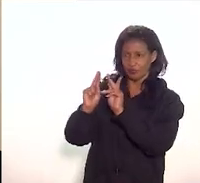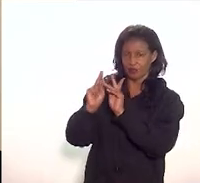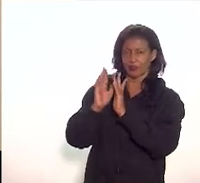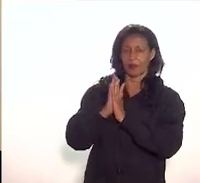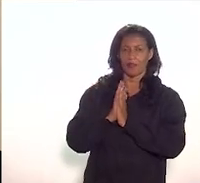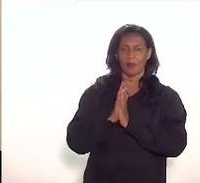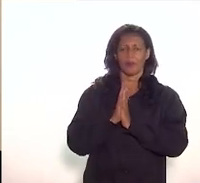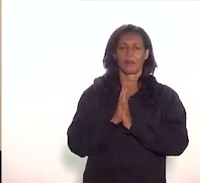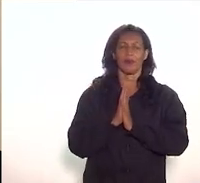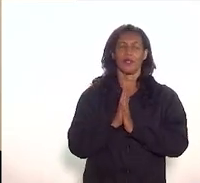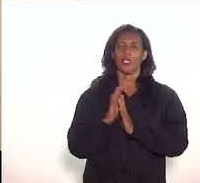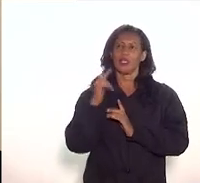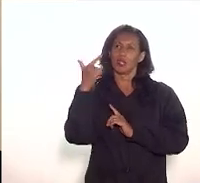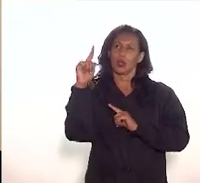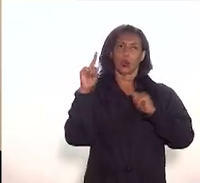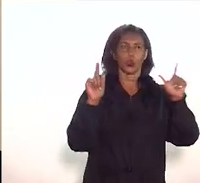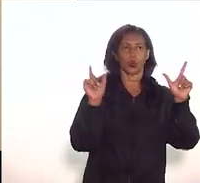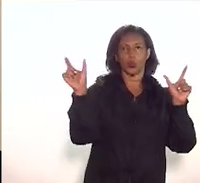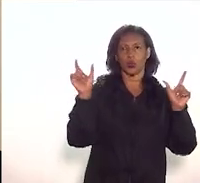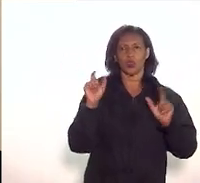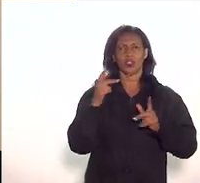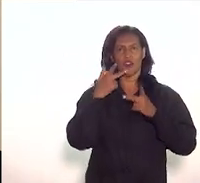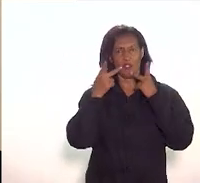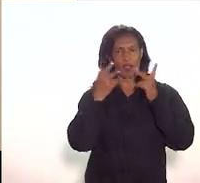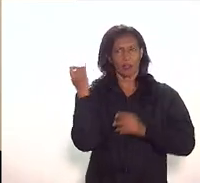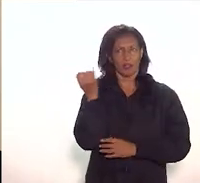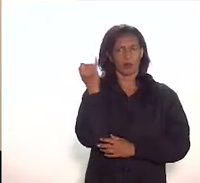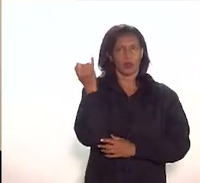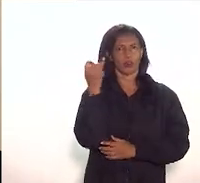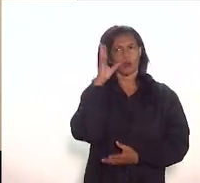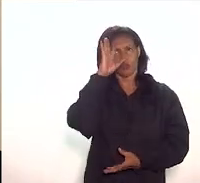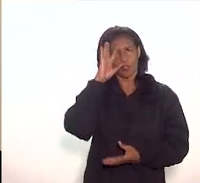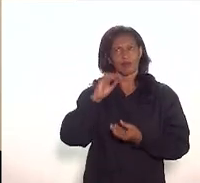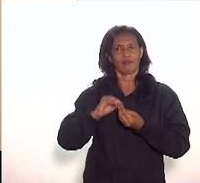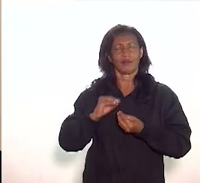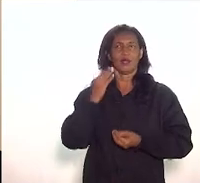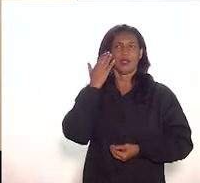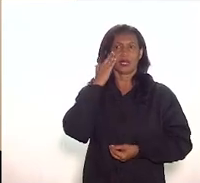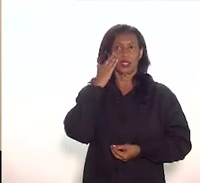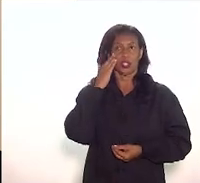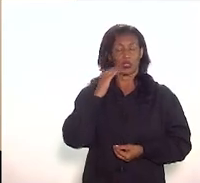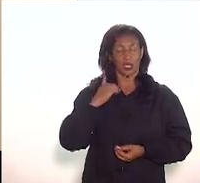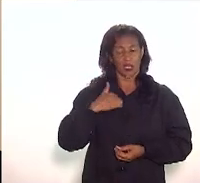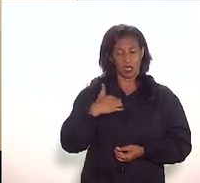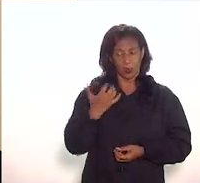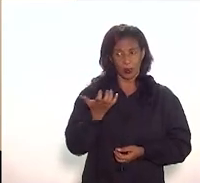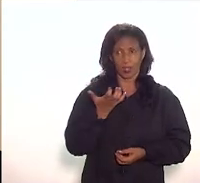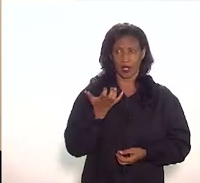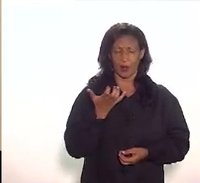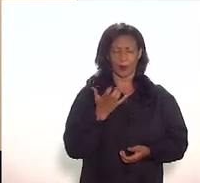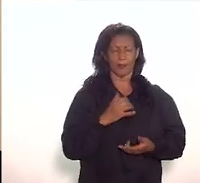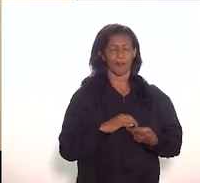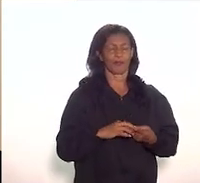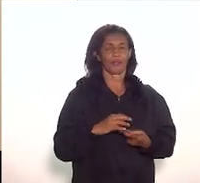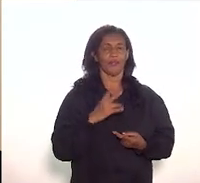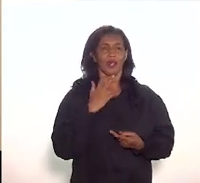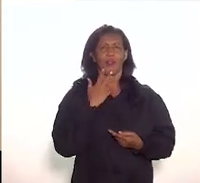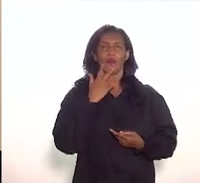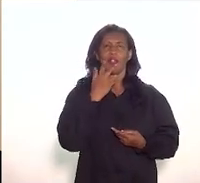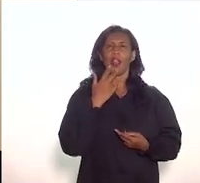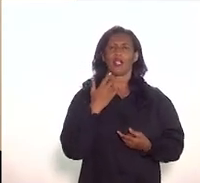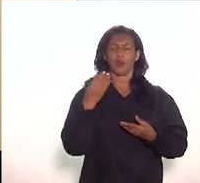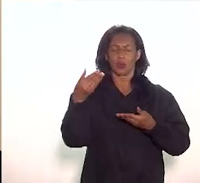dentre outras falas aqui e eu quero ressaltar assim que quando eu recebi o